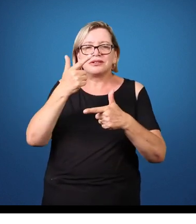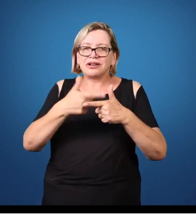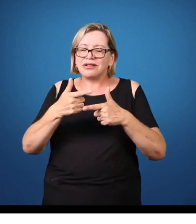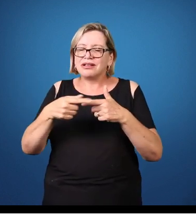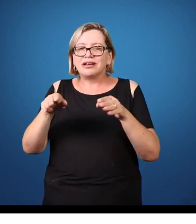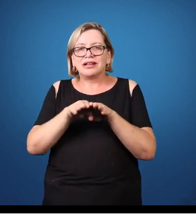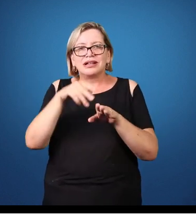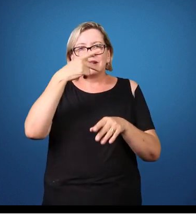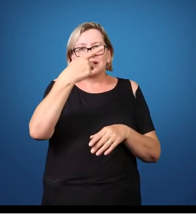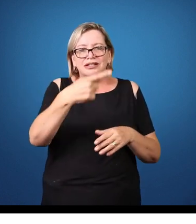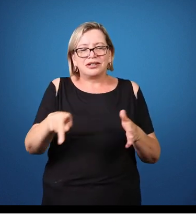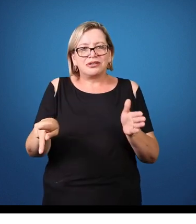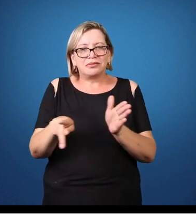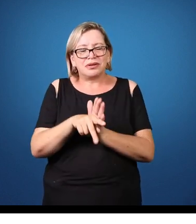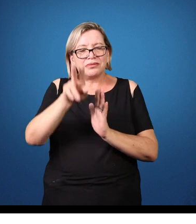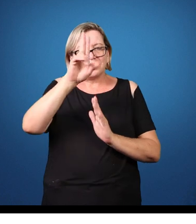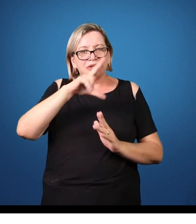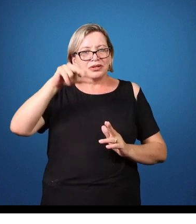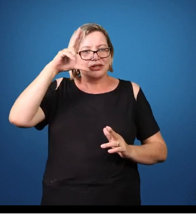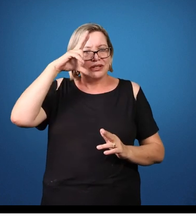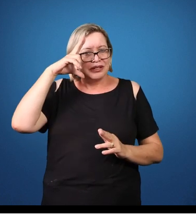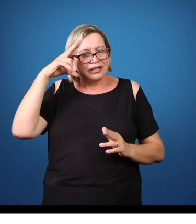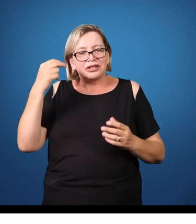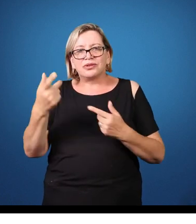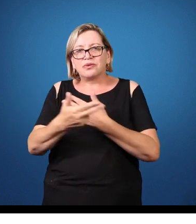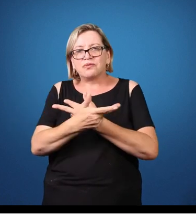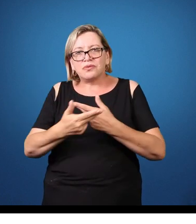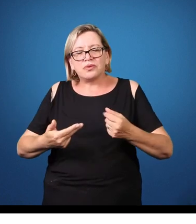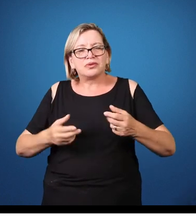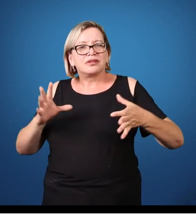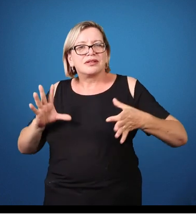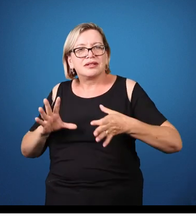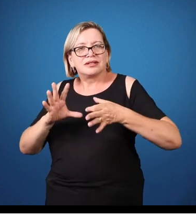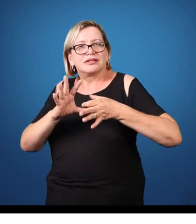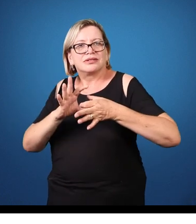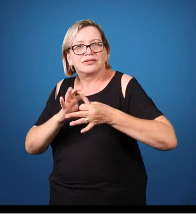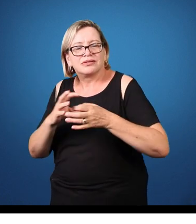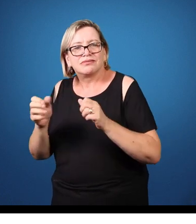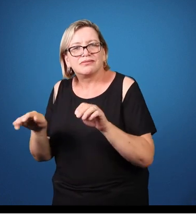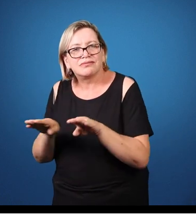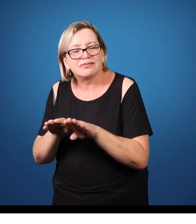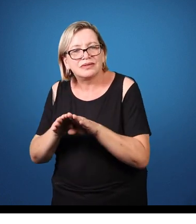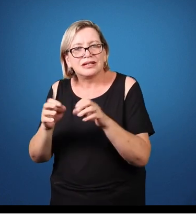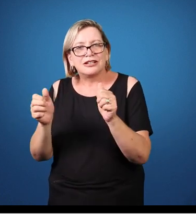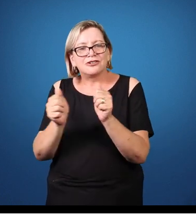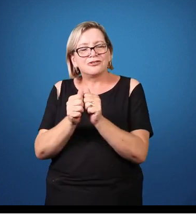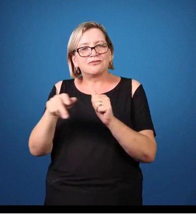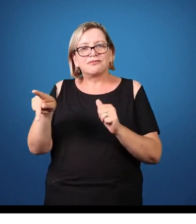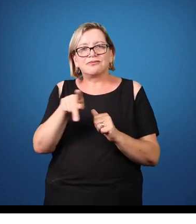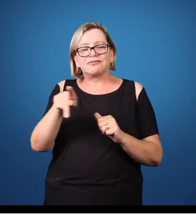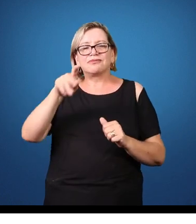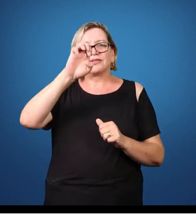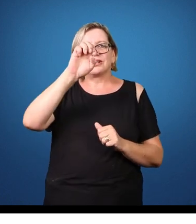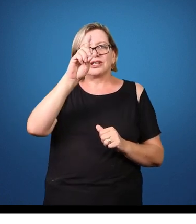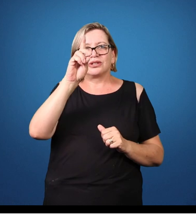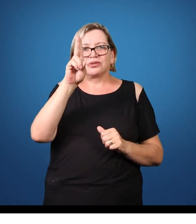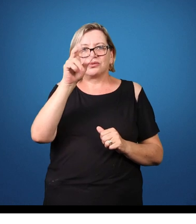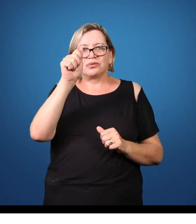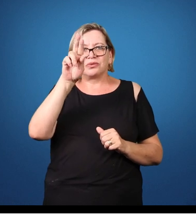parceiros, dentre eles, professor Eduardo Bernalhos Nogueira, nosso convidado especial de hoje. A quem agradeço, novamente. Um abraço. Nos vemos.